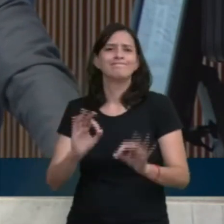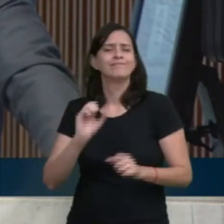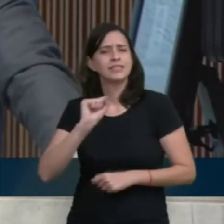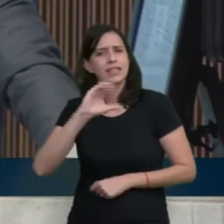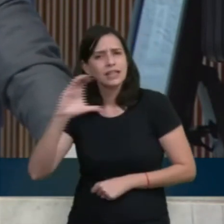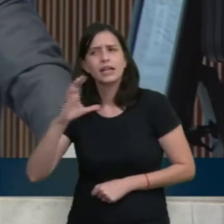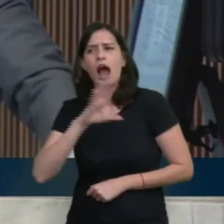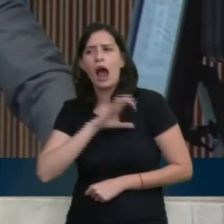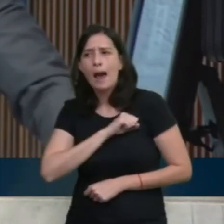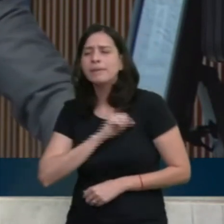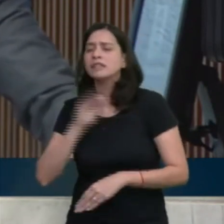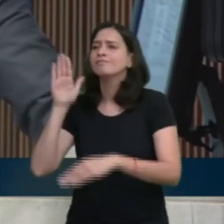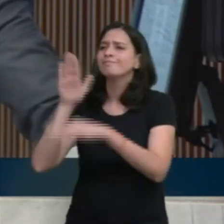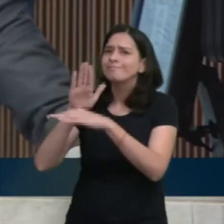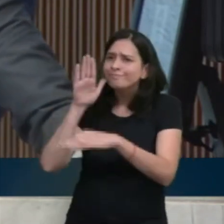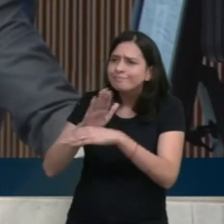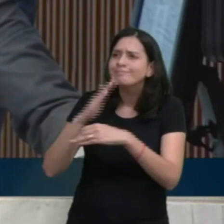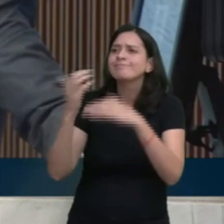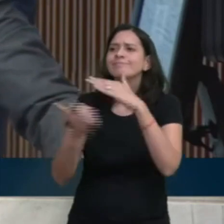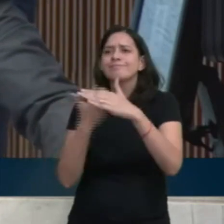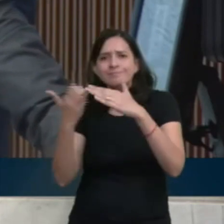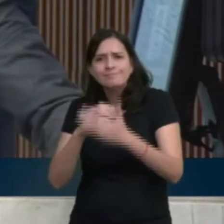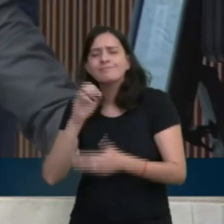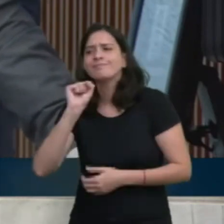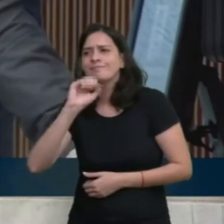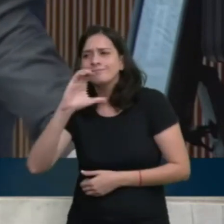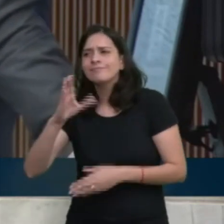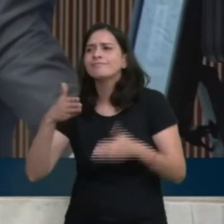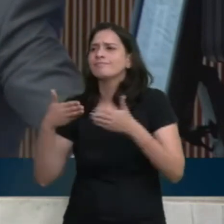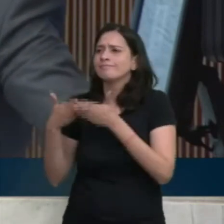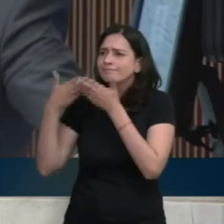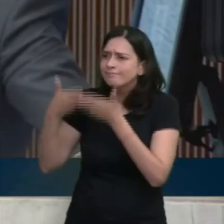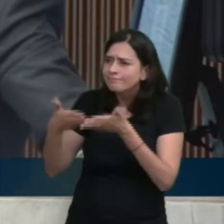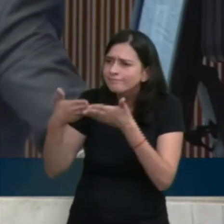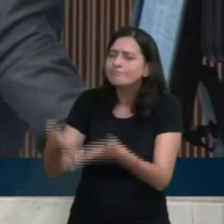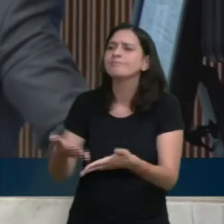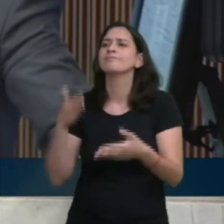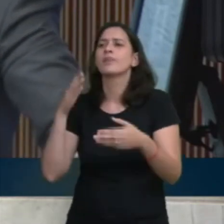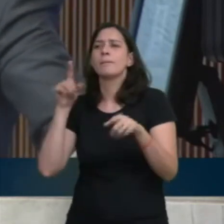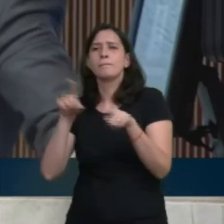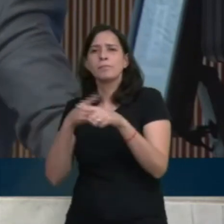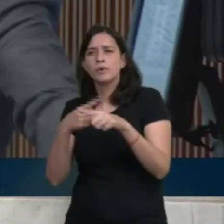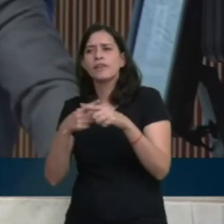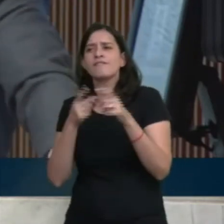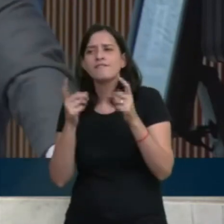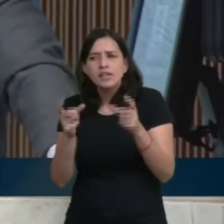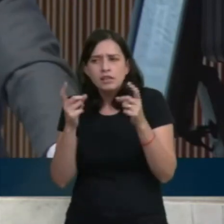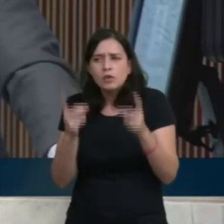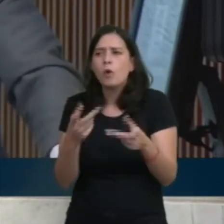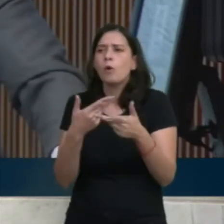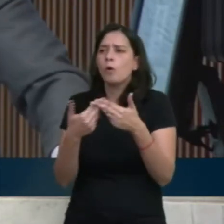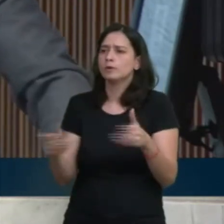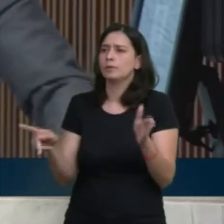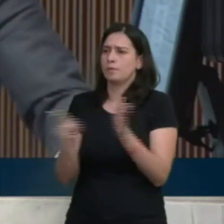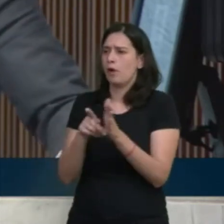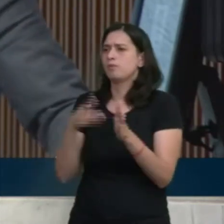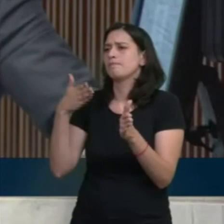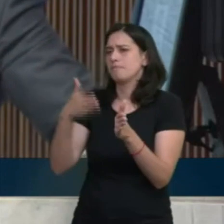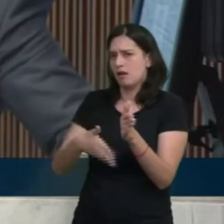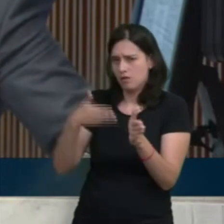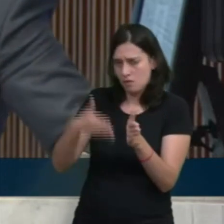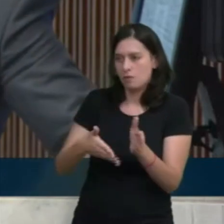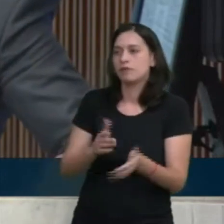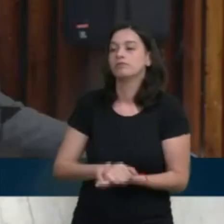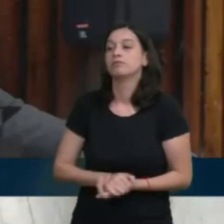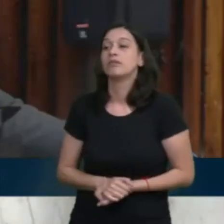empresas. Está favorecendo os portos de Santa Catarina porque está privatizando o porto de Paranaguá. Está favorecendo Santa Catarina